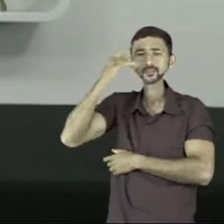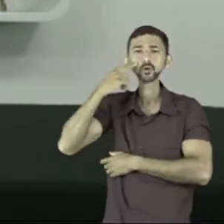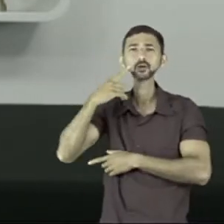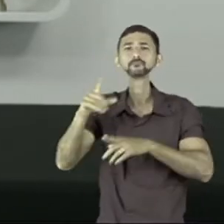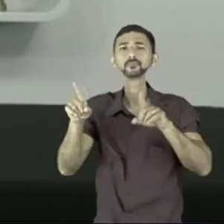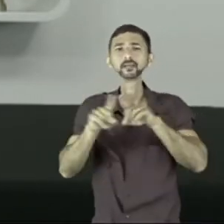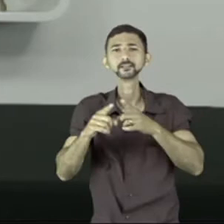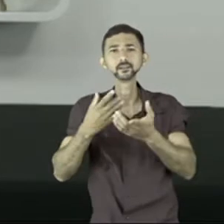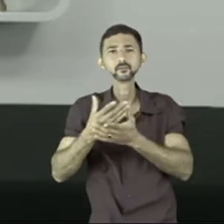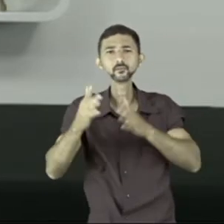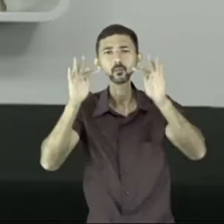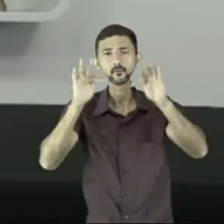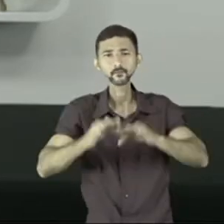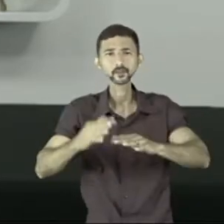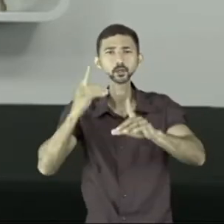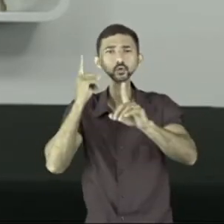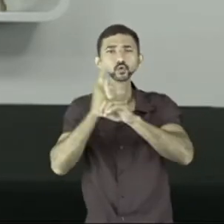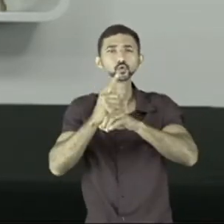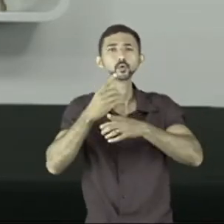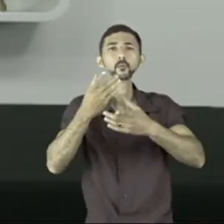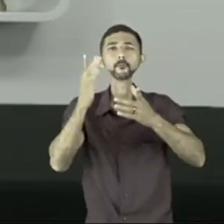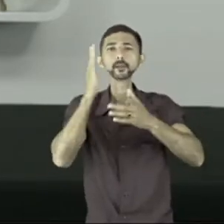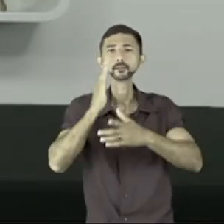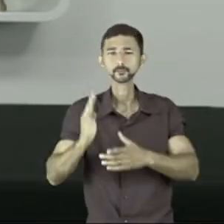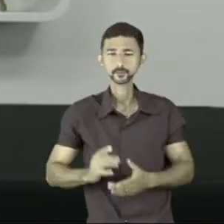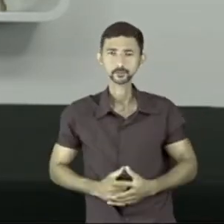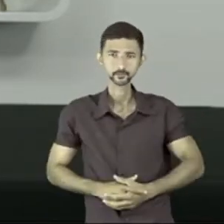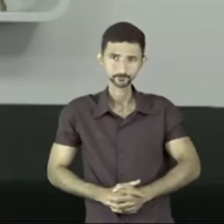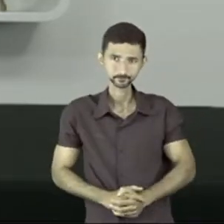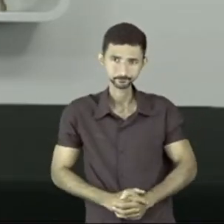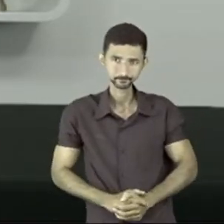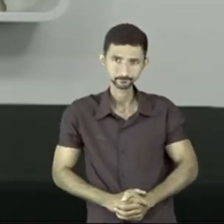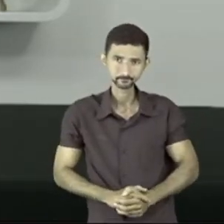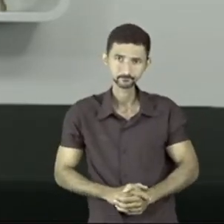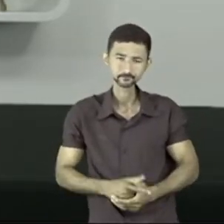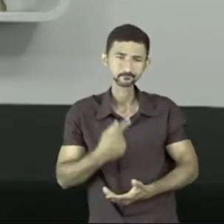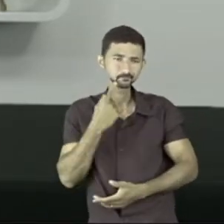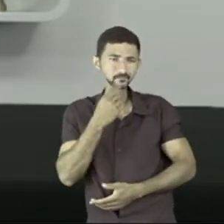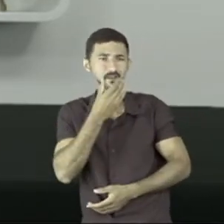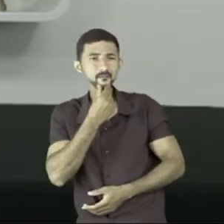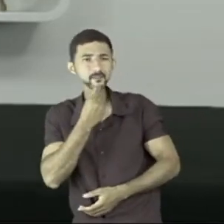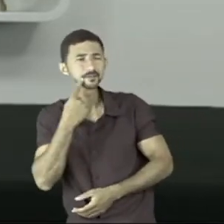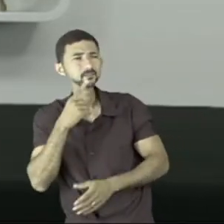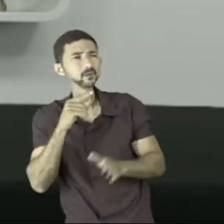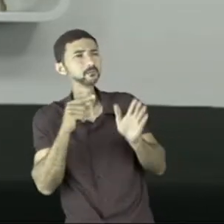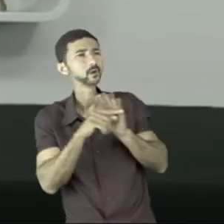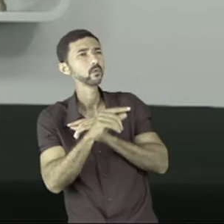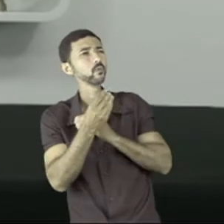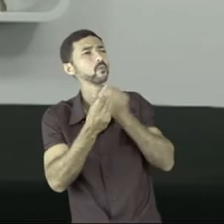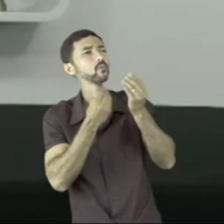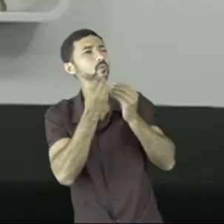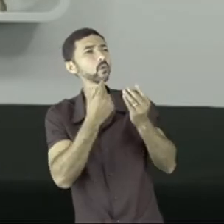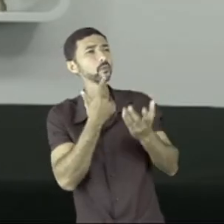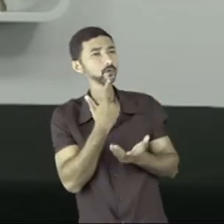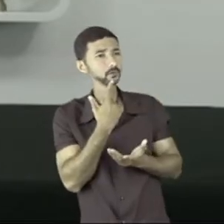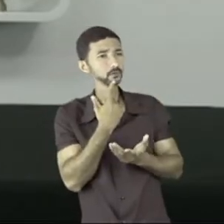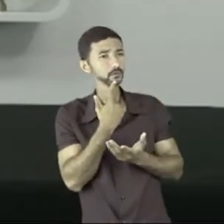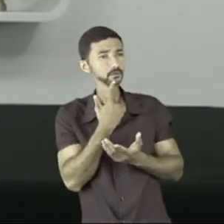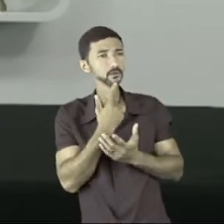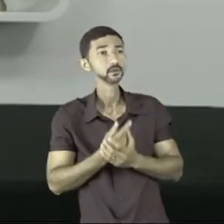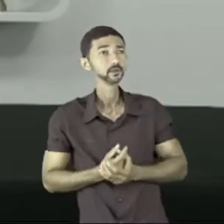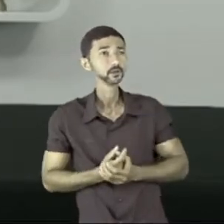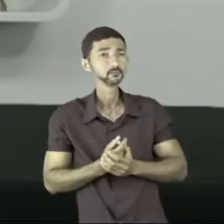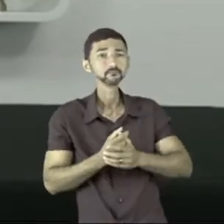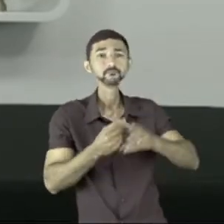E assim, nós terminamos a nossa fala sobre o Descobrimento do Brasil. E o Armandinho pergunta, como assim? Mas e a versão dos